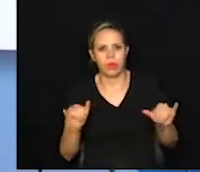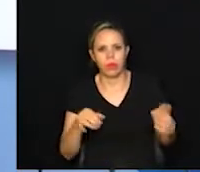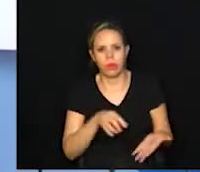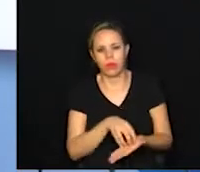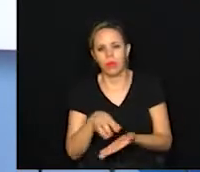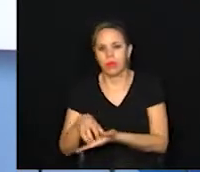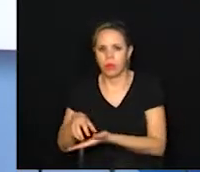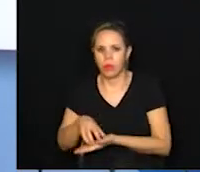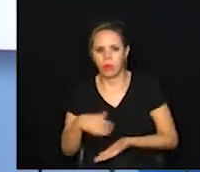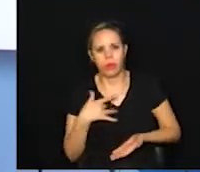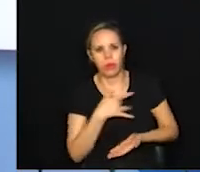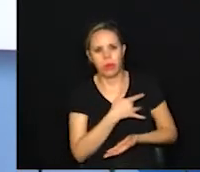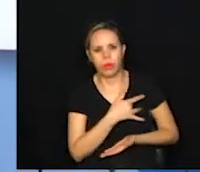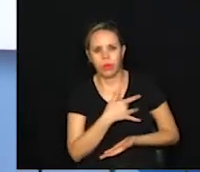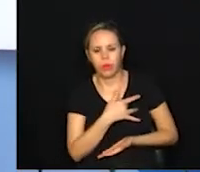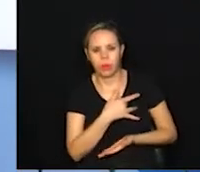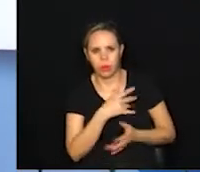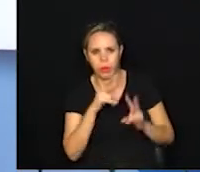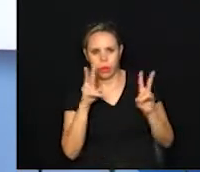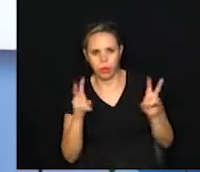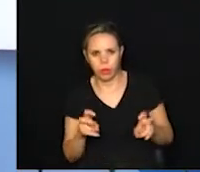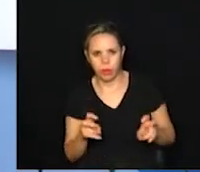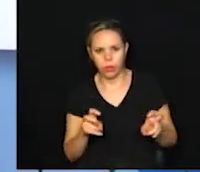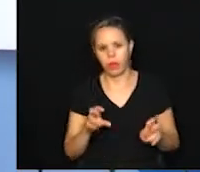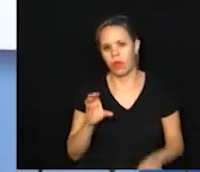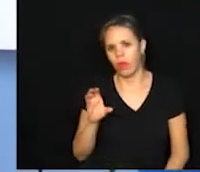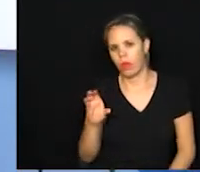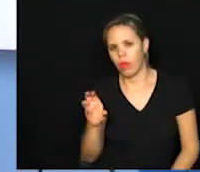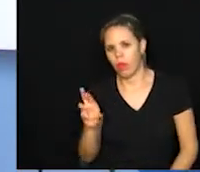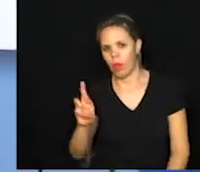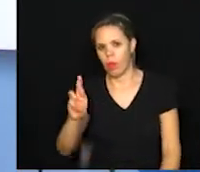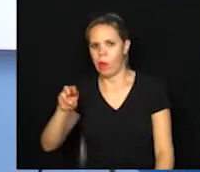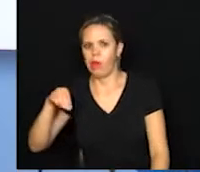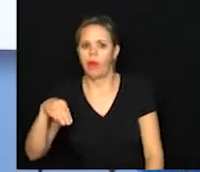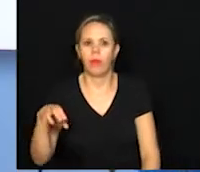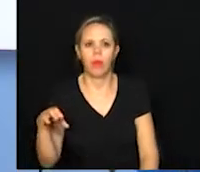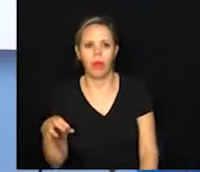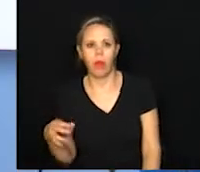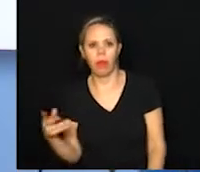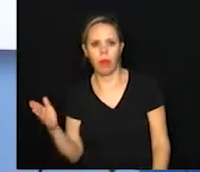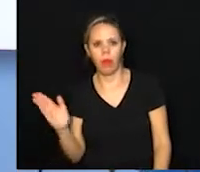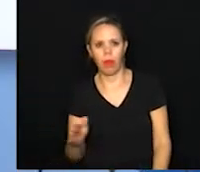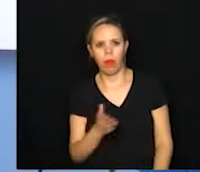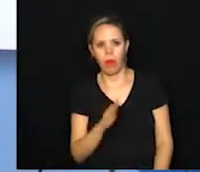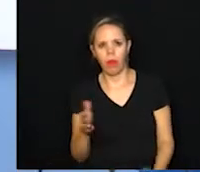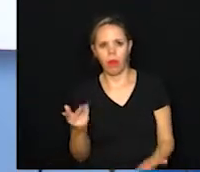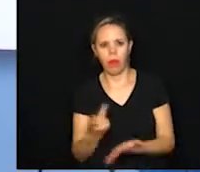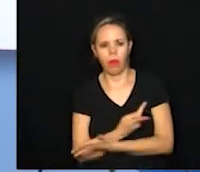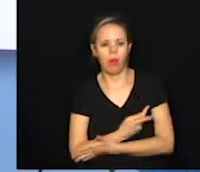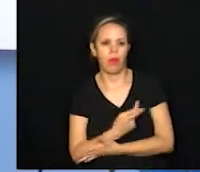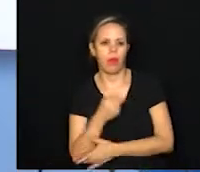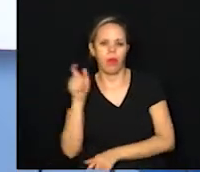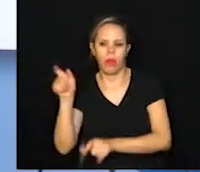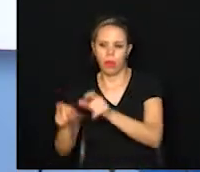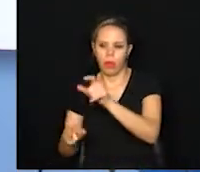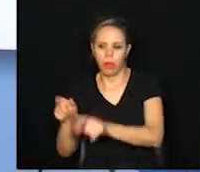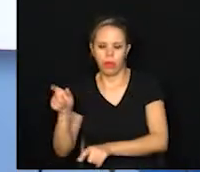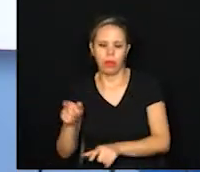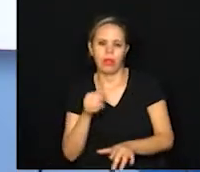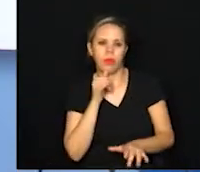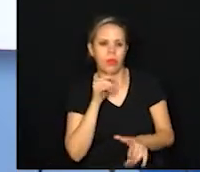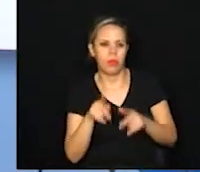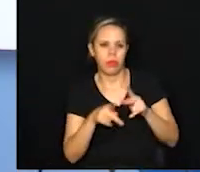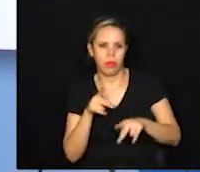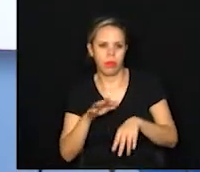básicas de saúde com relação aos CRMs inválidos. Por quê? Essas pessoas que têm comorbidades